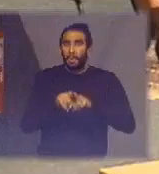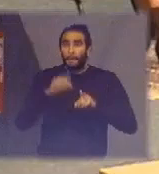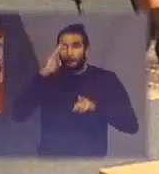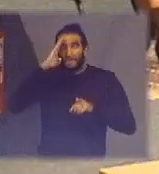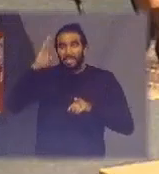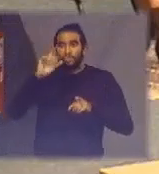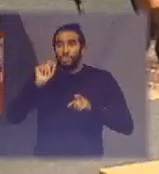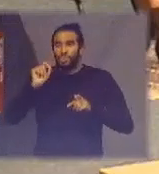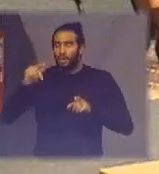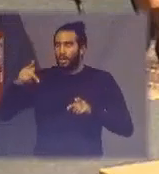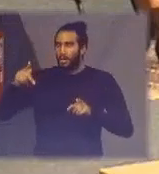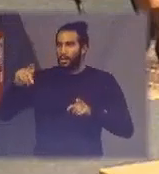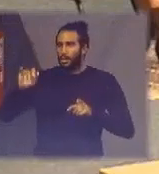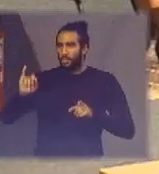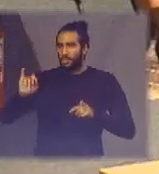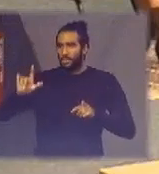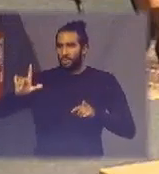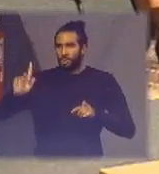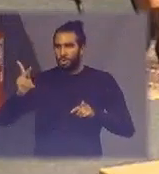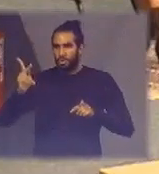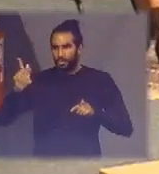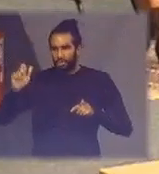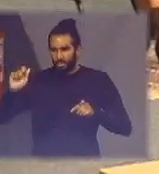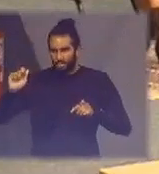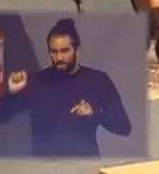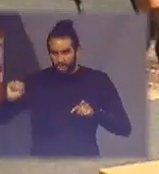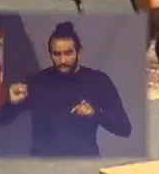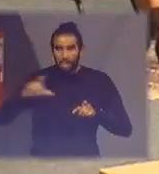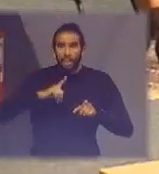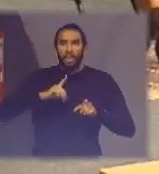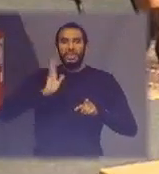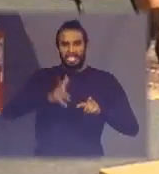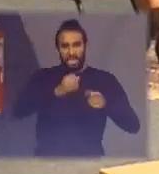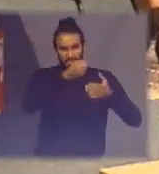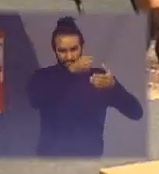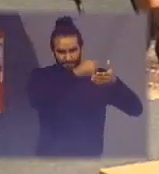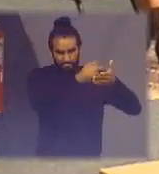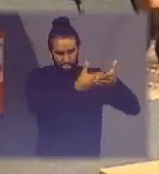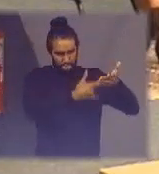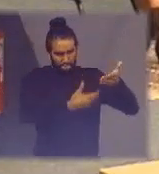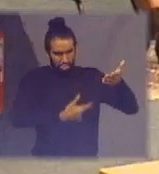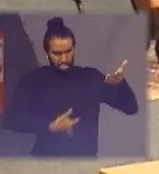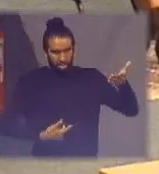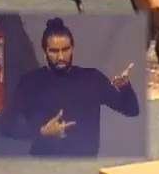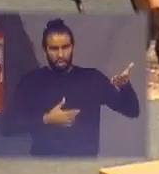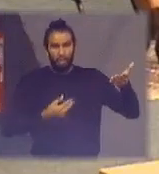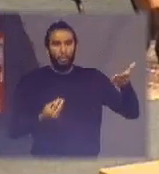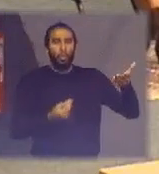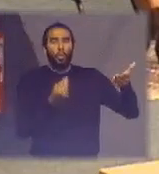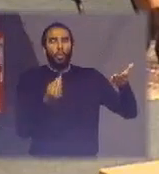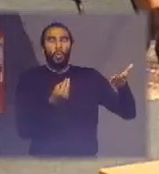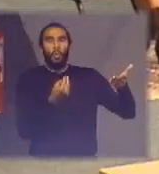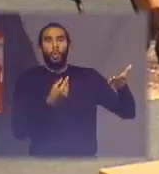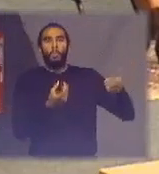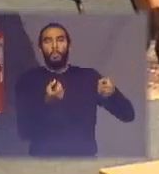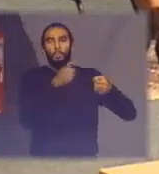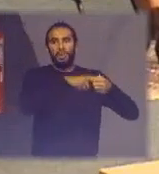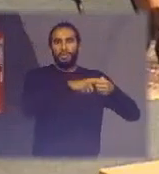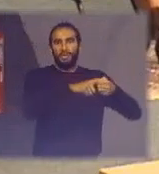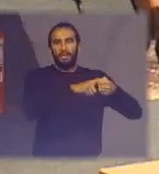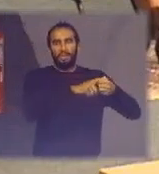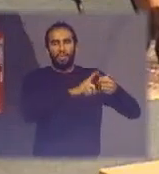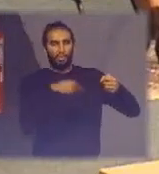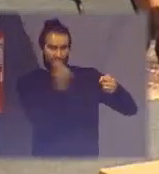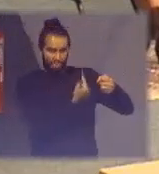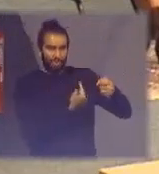se alguém que estava falando aqui pensar em pilhas existe uma cartilha de como você ser um parceiro nosso também